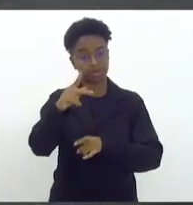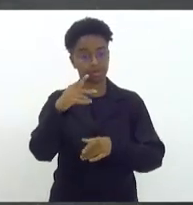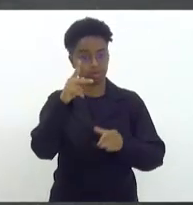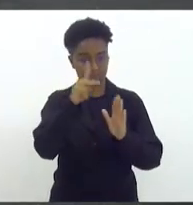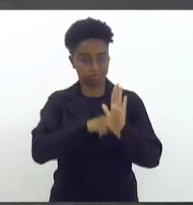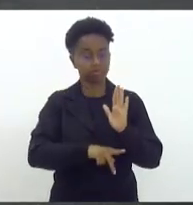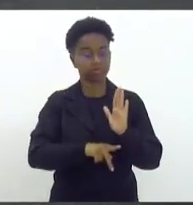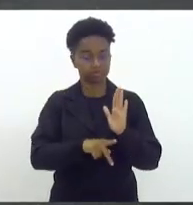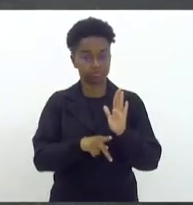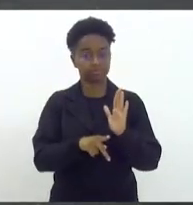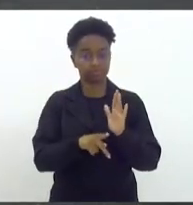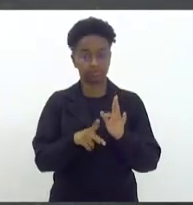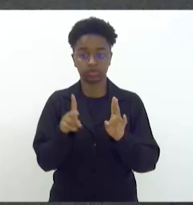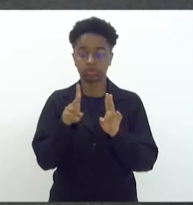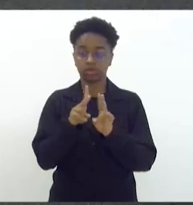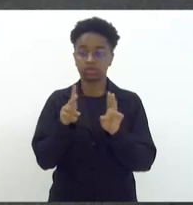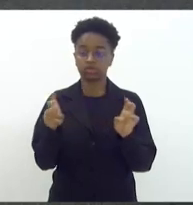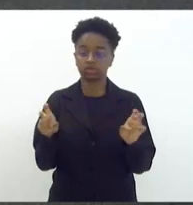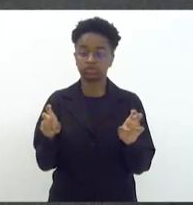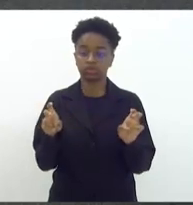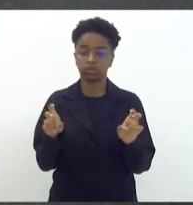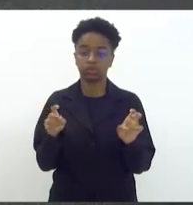em relação à questão